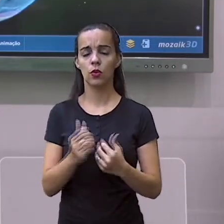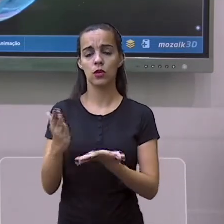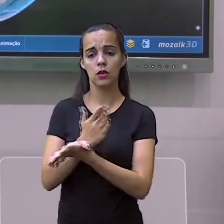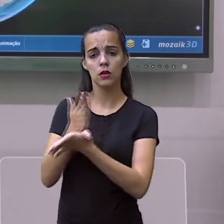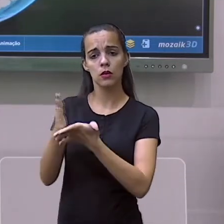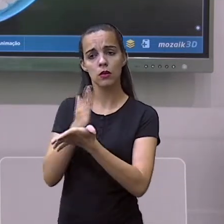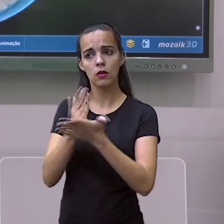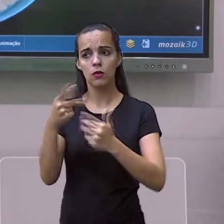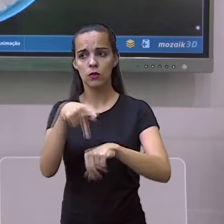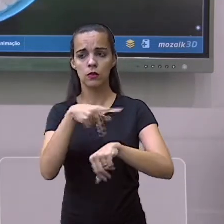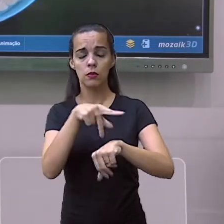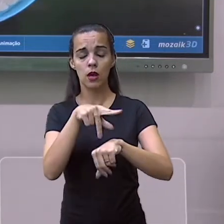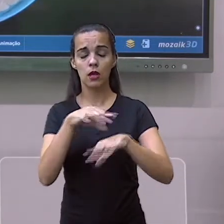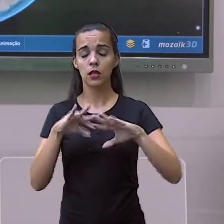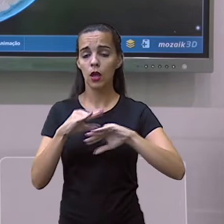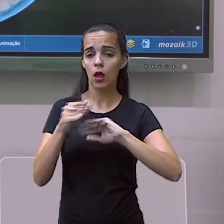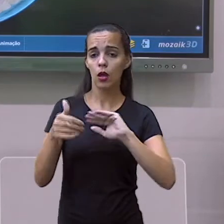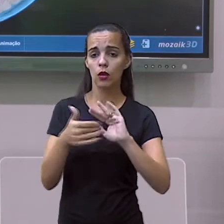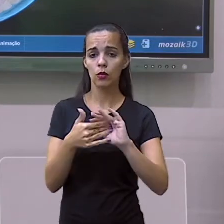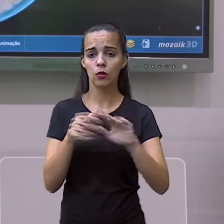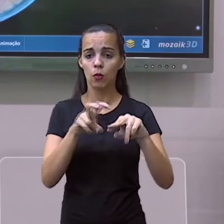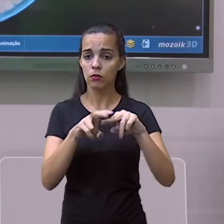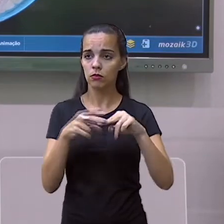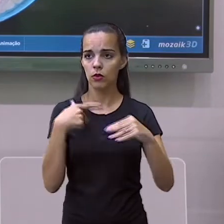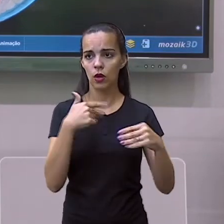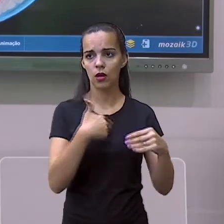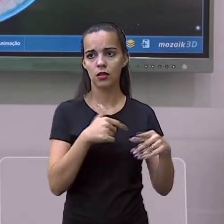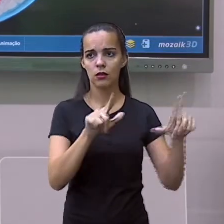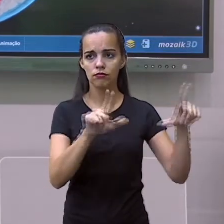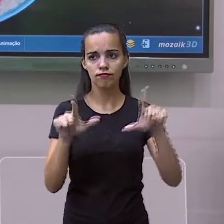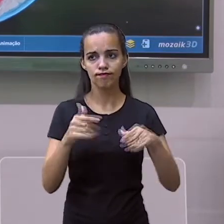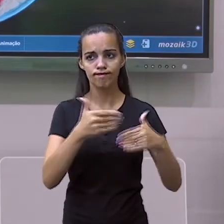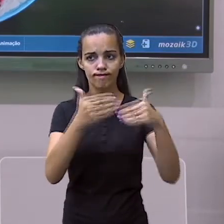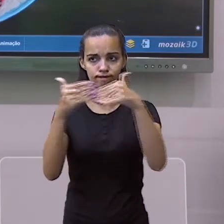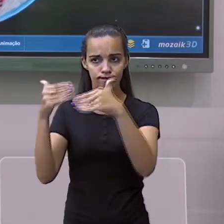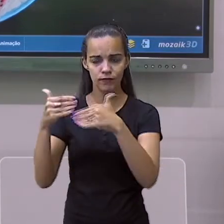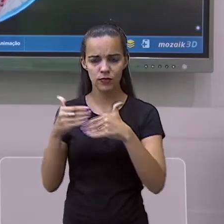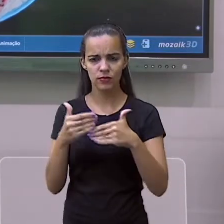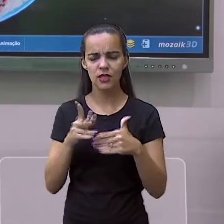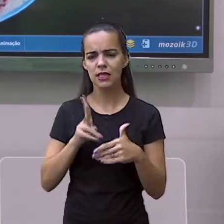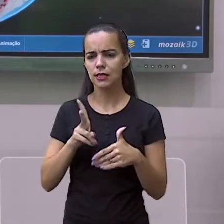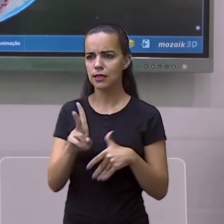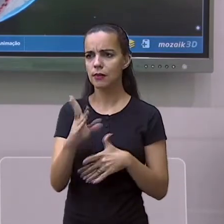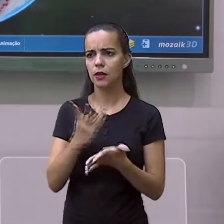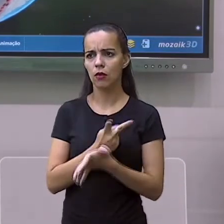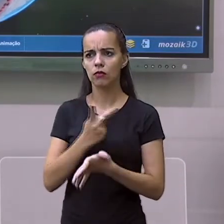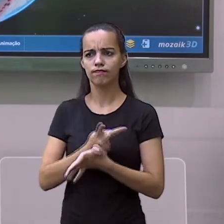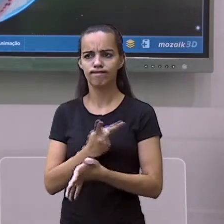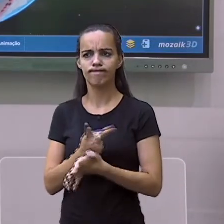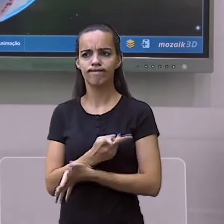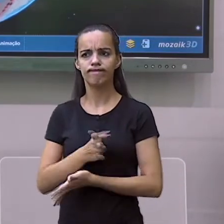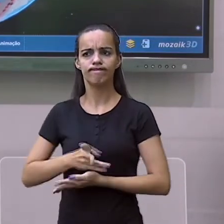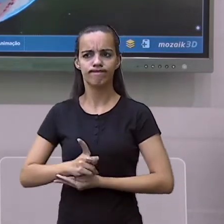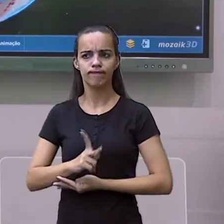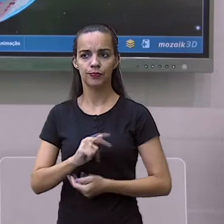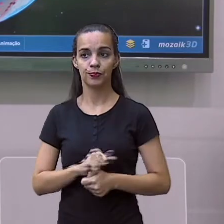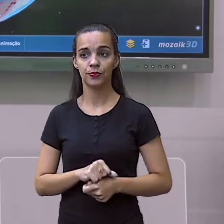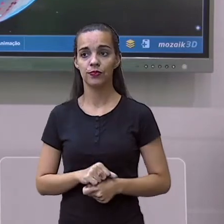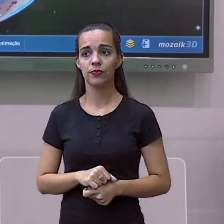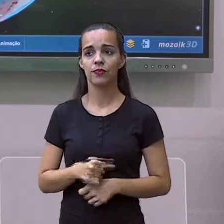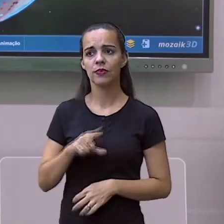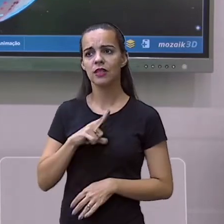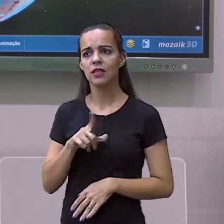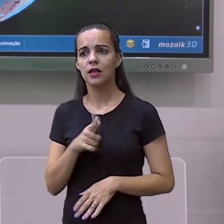da América Central e até com uma certa frequência. E até para que possamos entender também